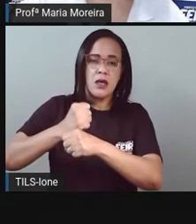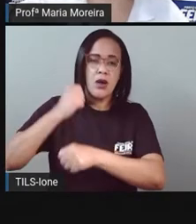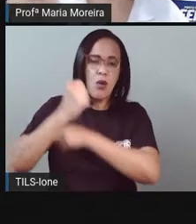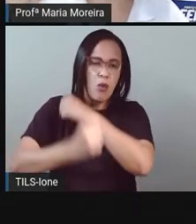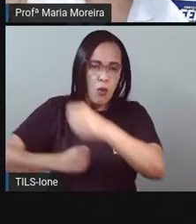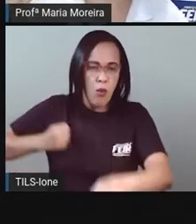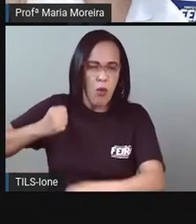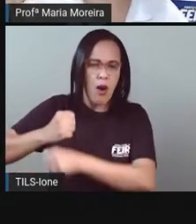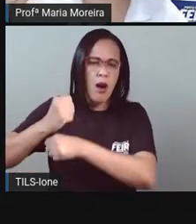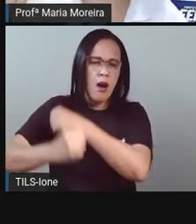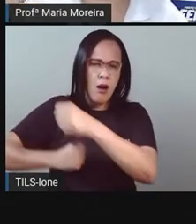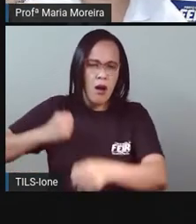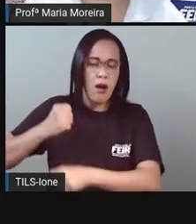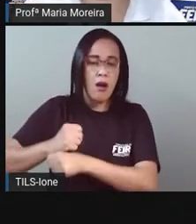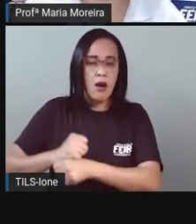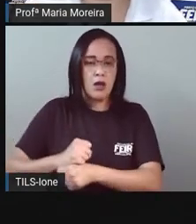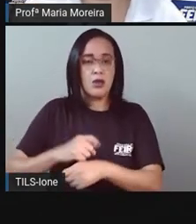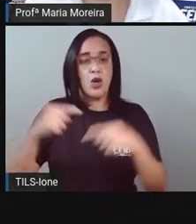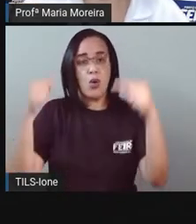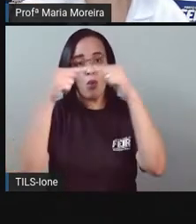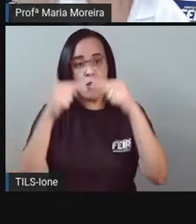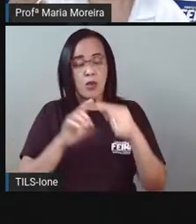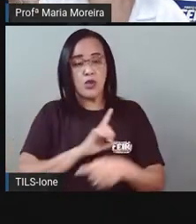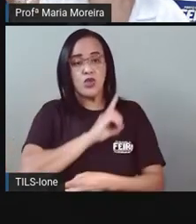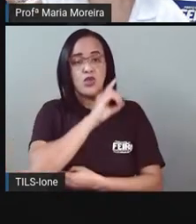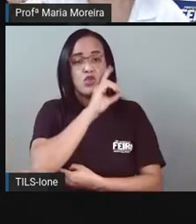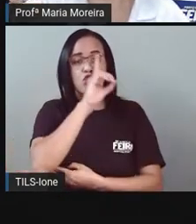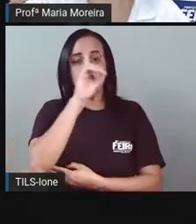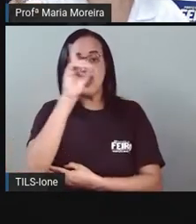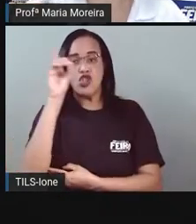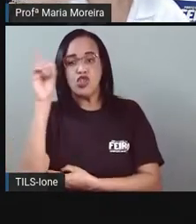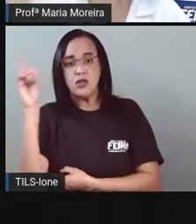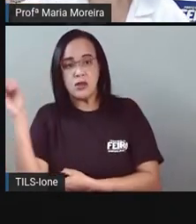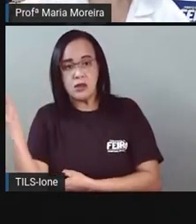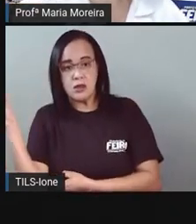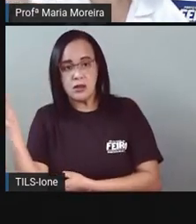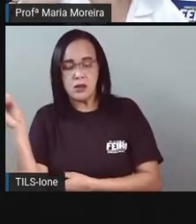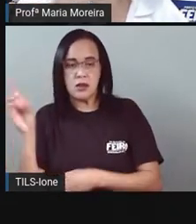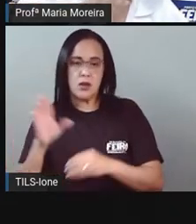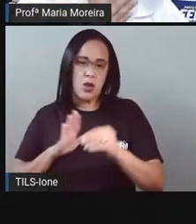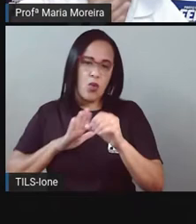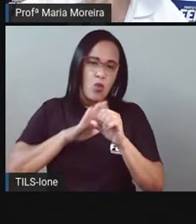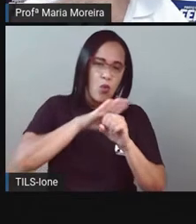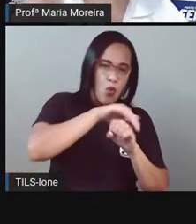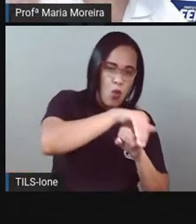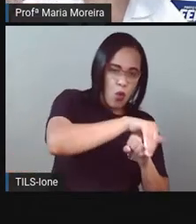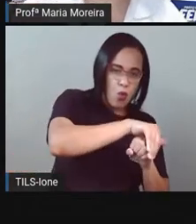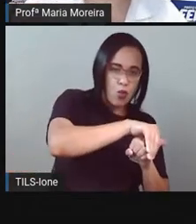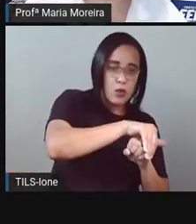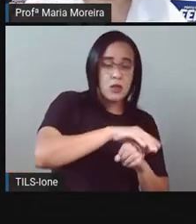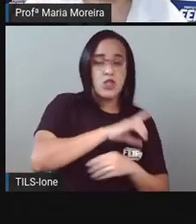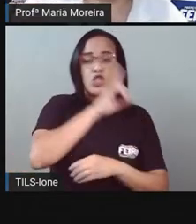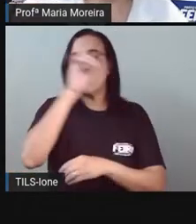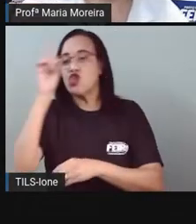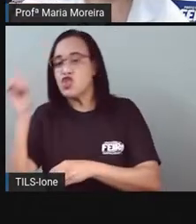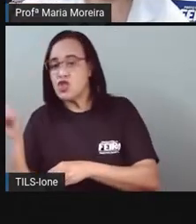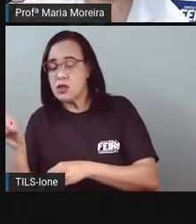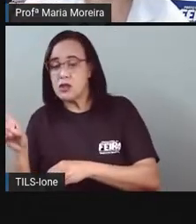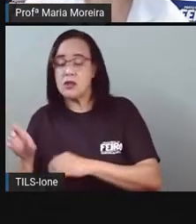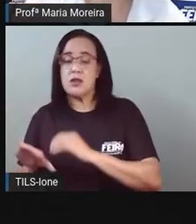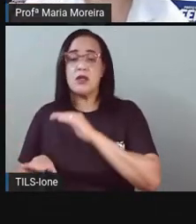E o movimento de translação aí será responsável por quê? Por conta das estações do